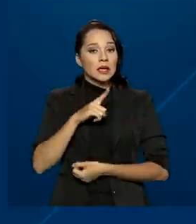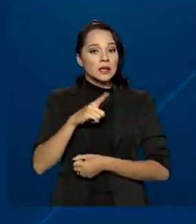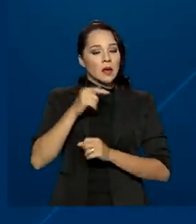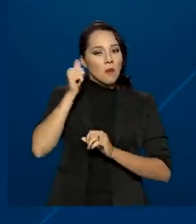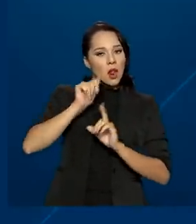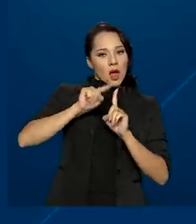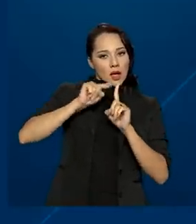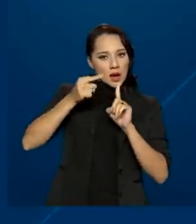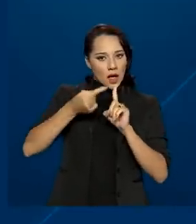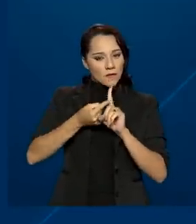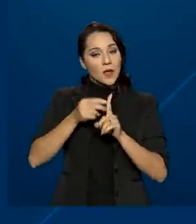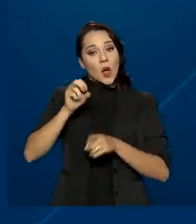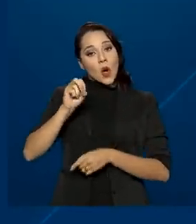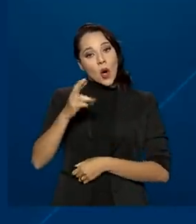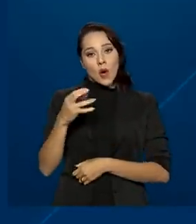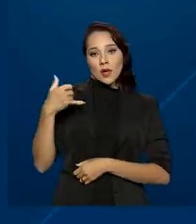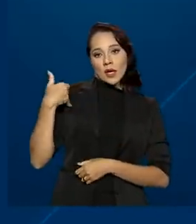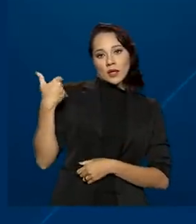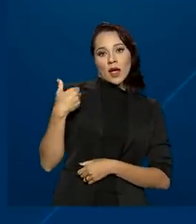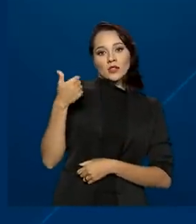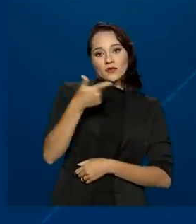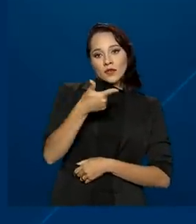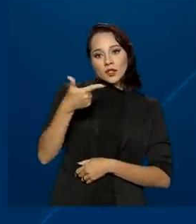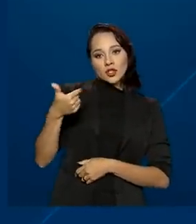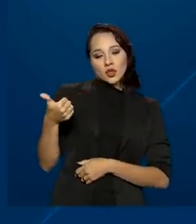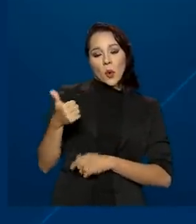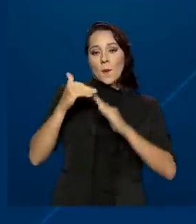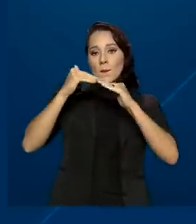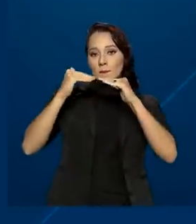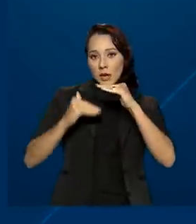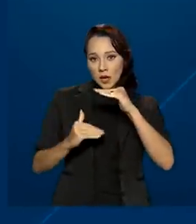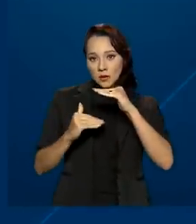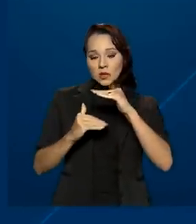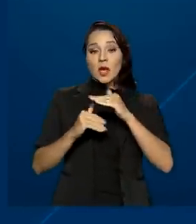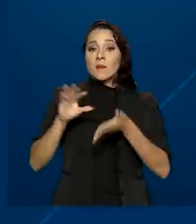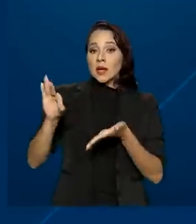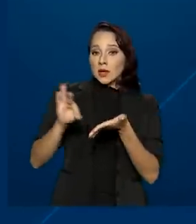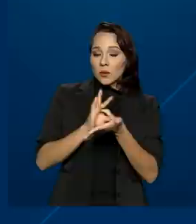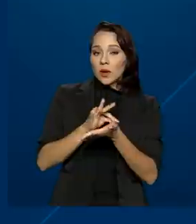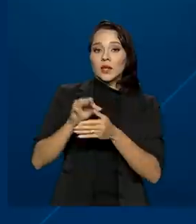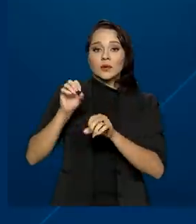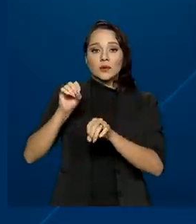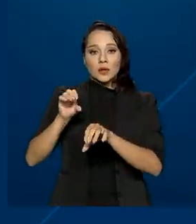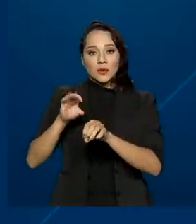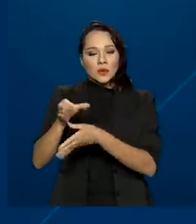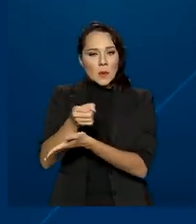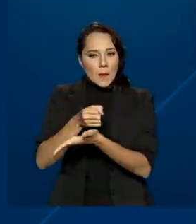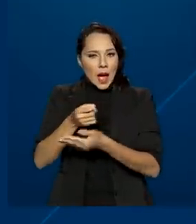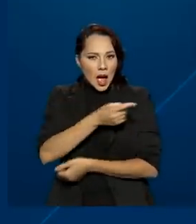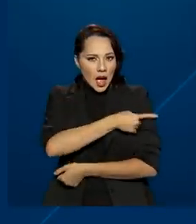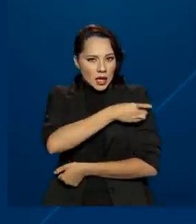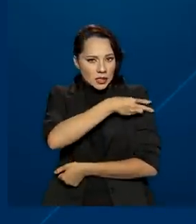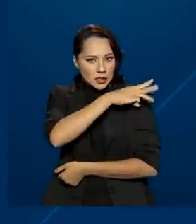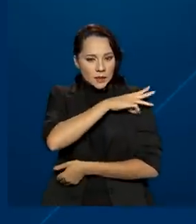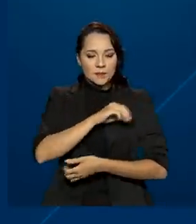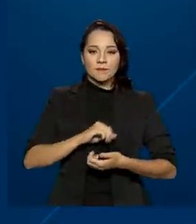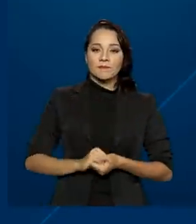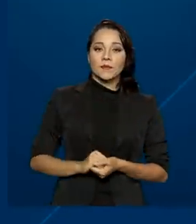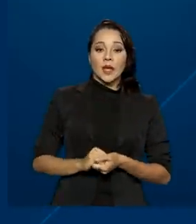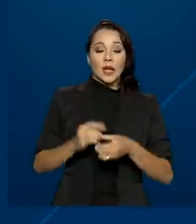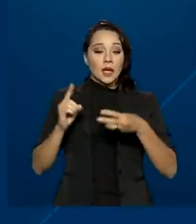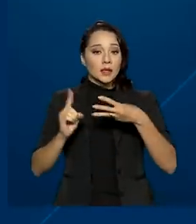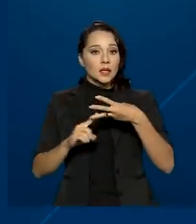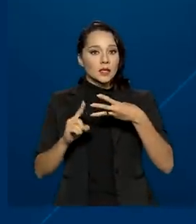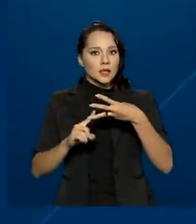gestantes ou menores de 21 anos de idade matriculados na educação básica. E o benefício